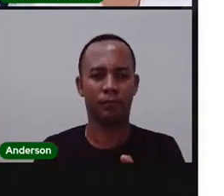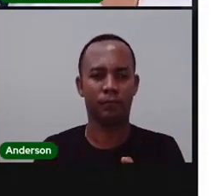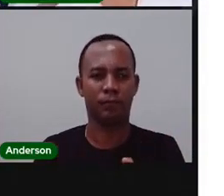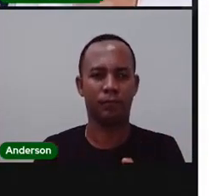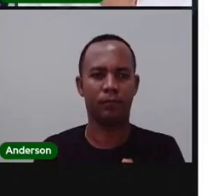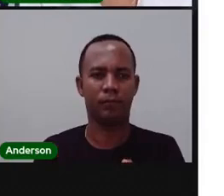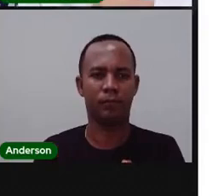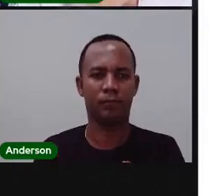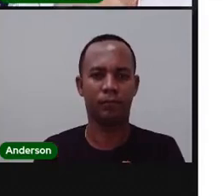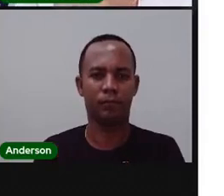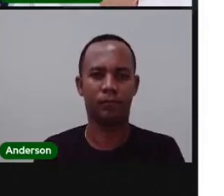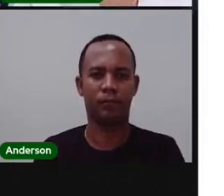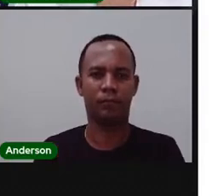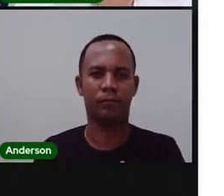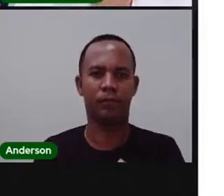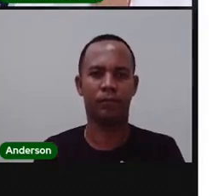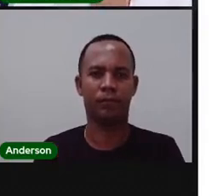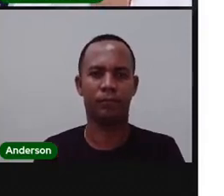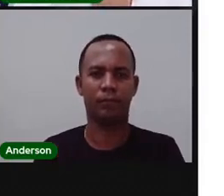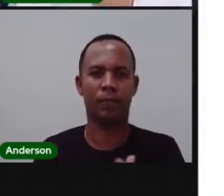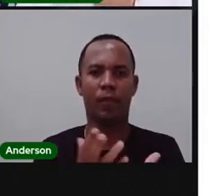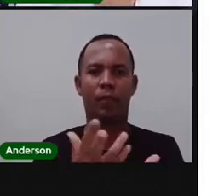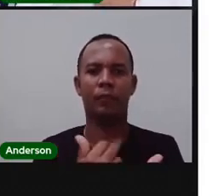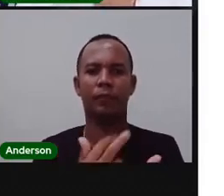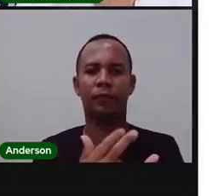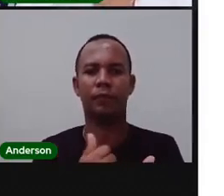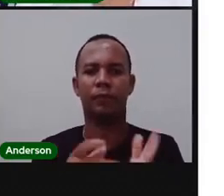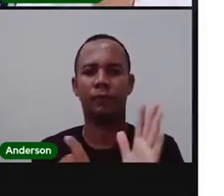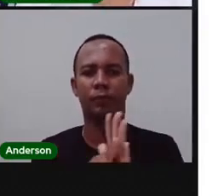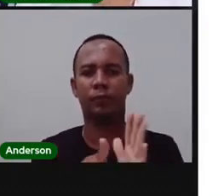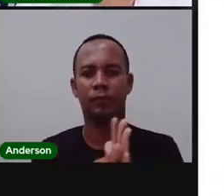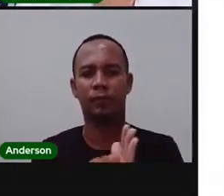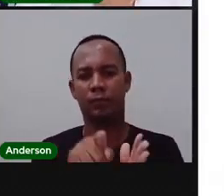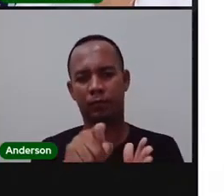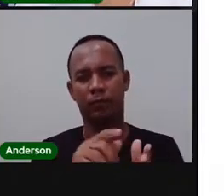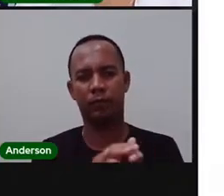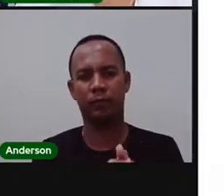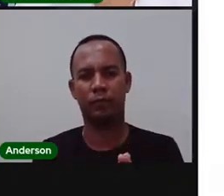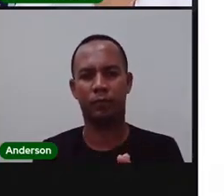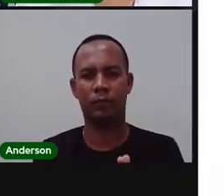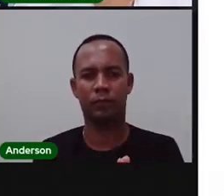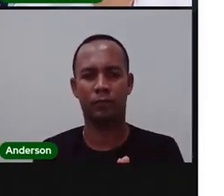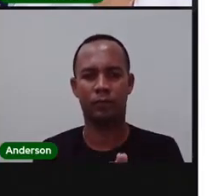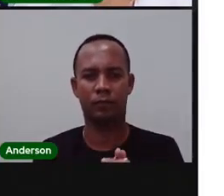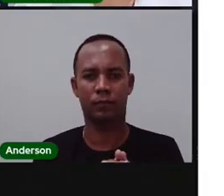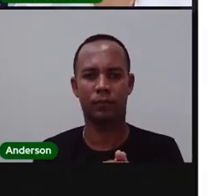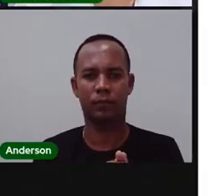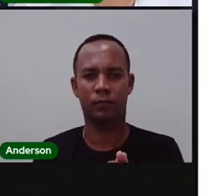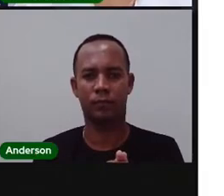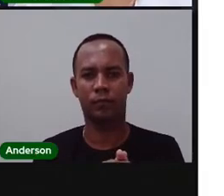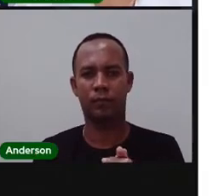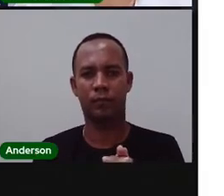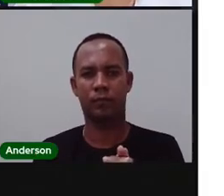por cima, e o monumento está na parte de cima da trincheira. Então, continuo lá.